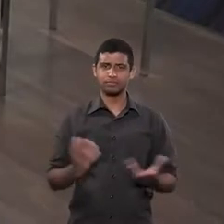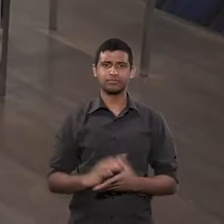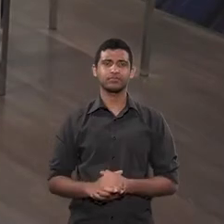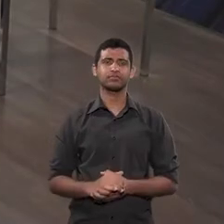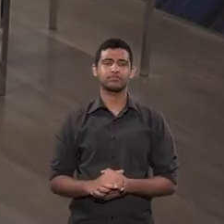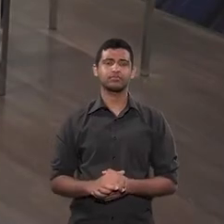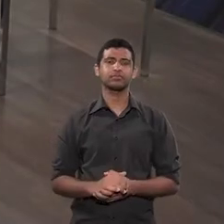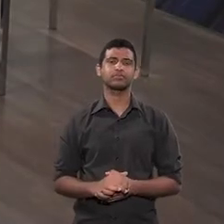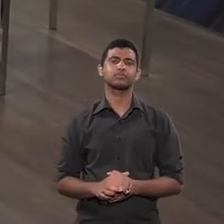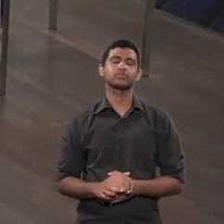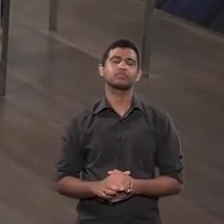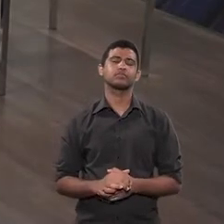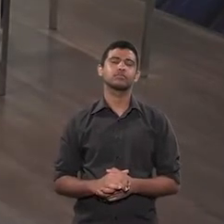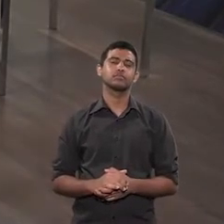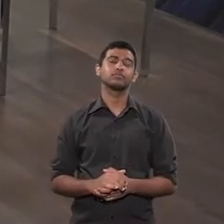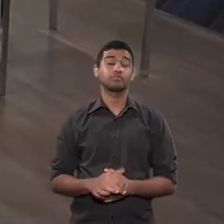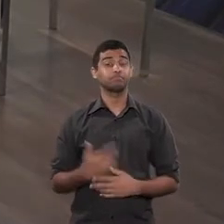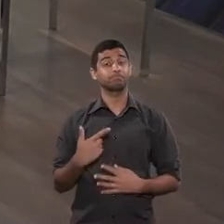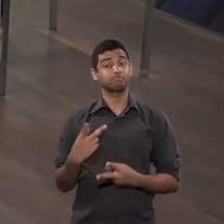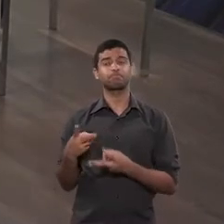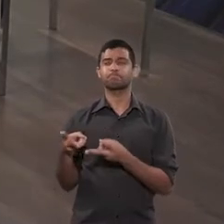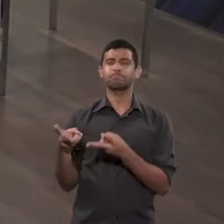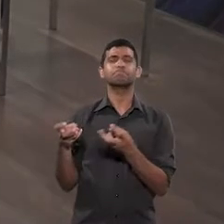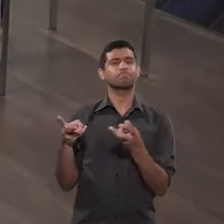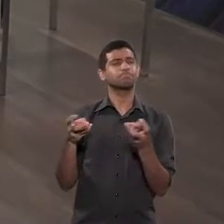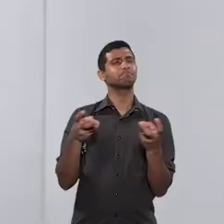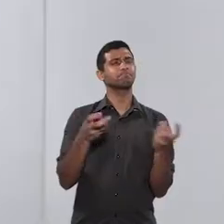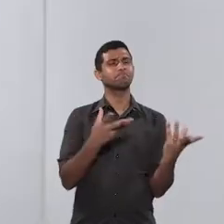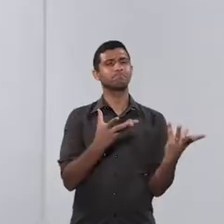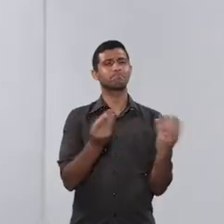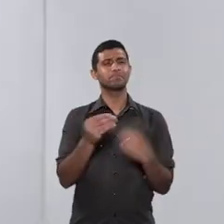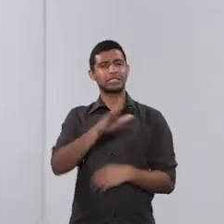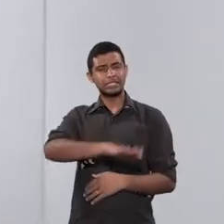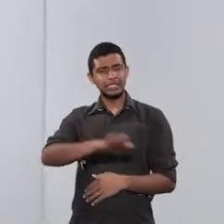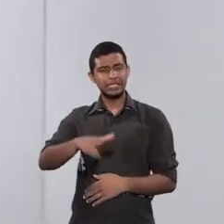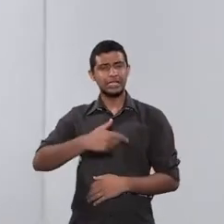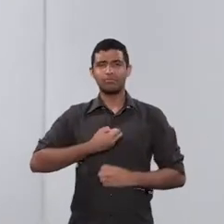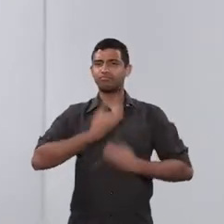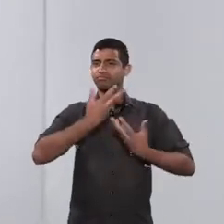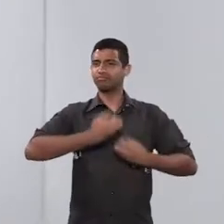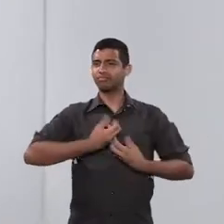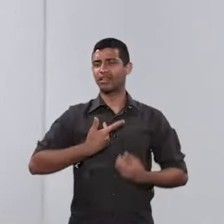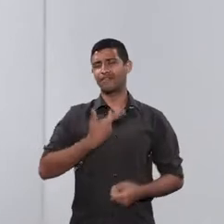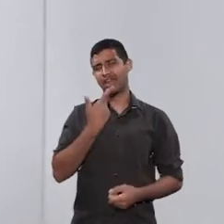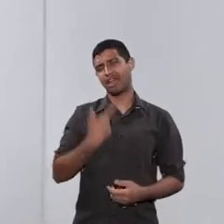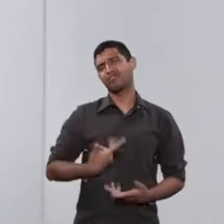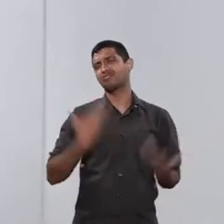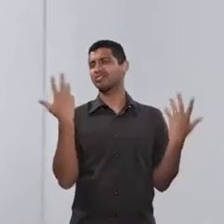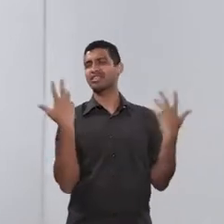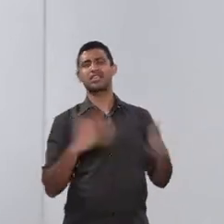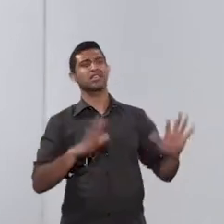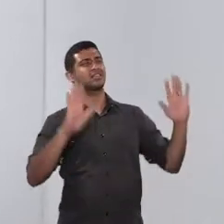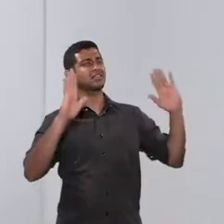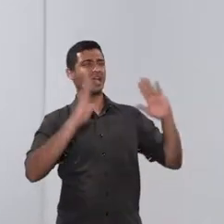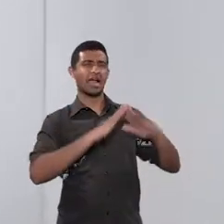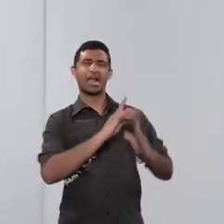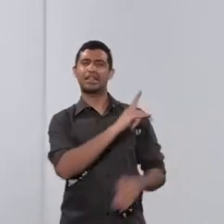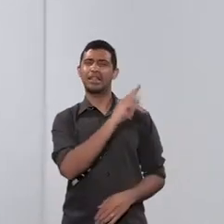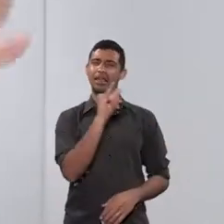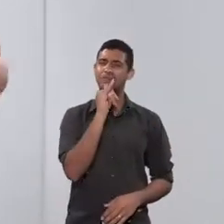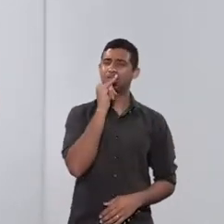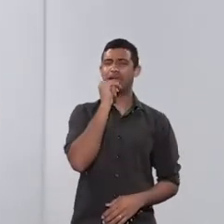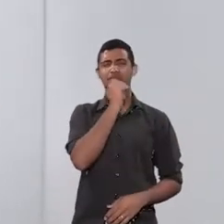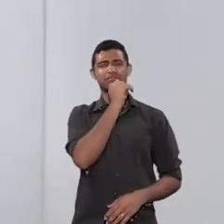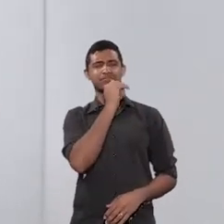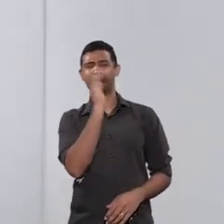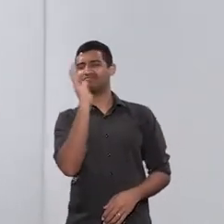é só alto, né? E você vê exatamente isso, a criança expressando isso, porque, ah, eu não queria ir para a casa do